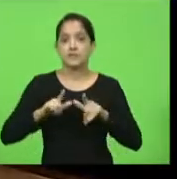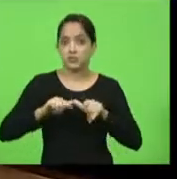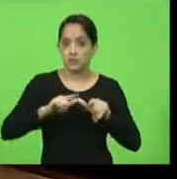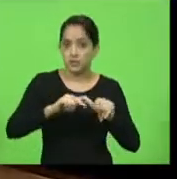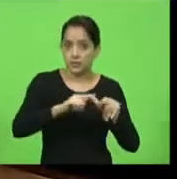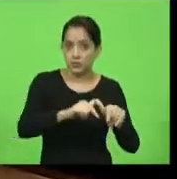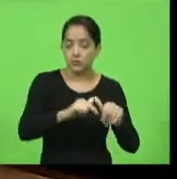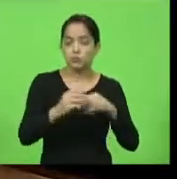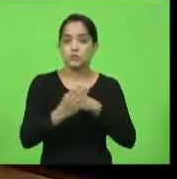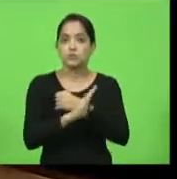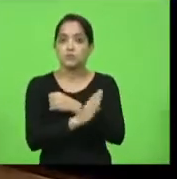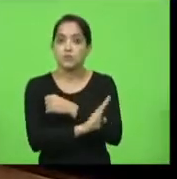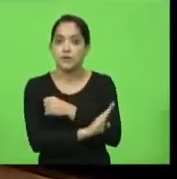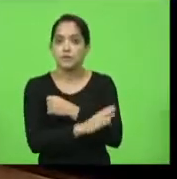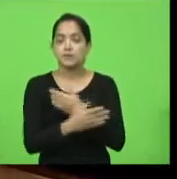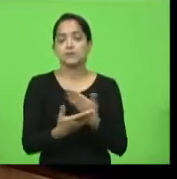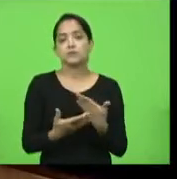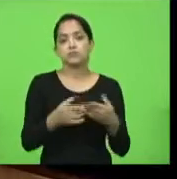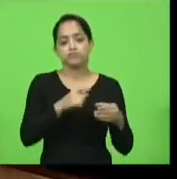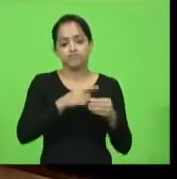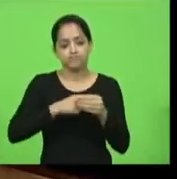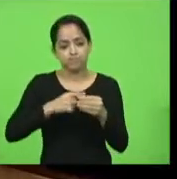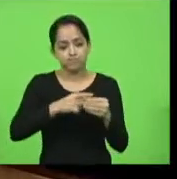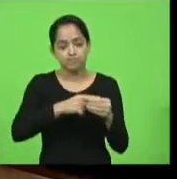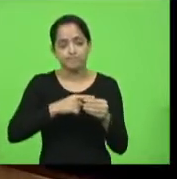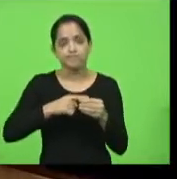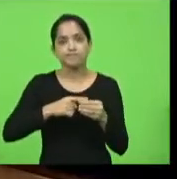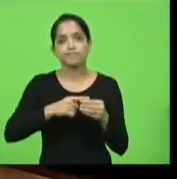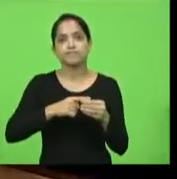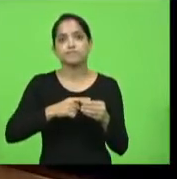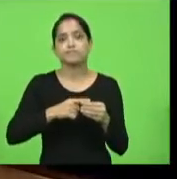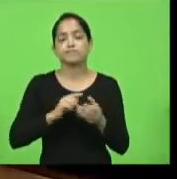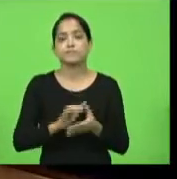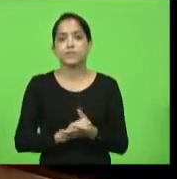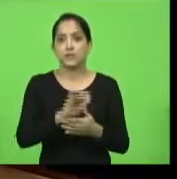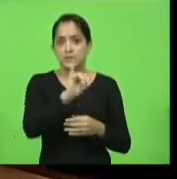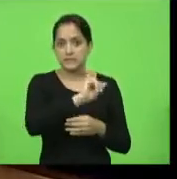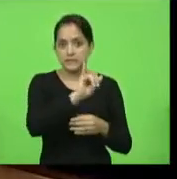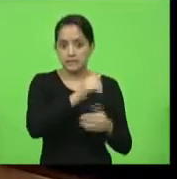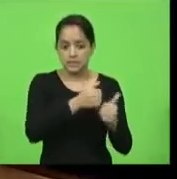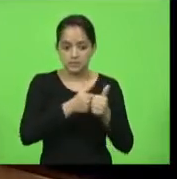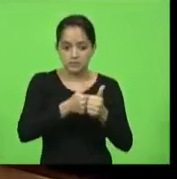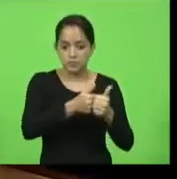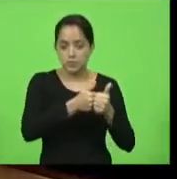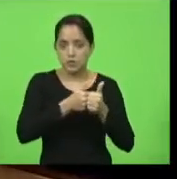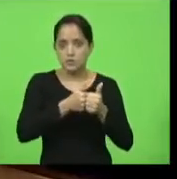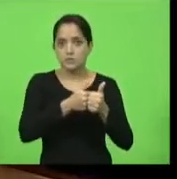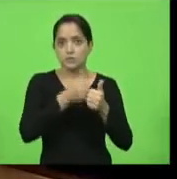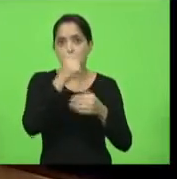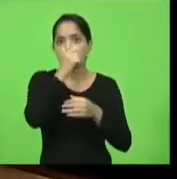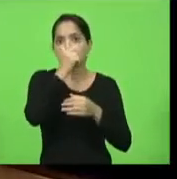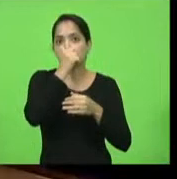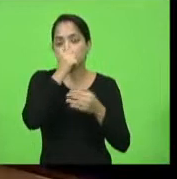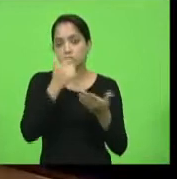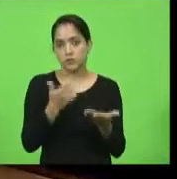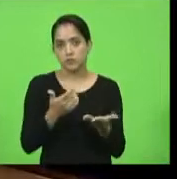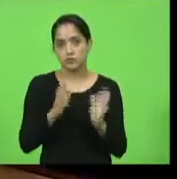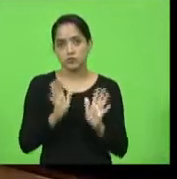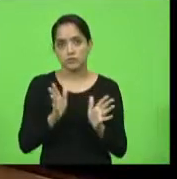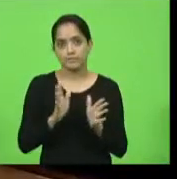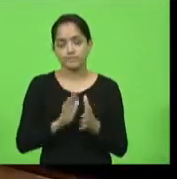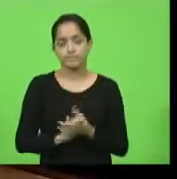Tubarão, Braço do Norte, da mesma forma, Médio Vale do Itajaí, um pouco menos, 90%, e assim nós seguimos.